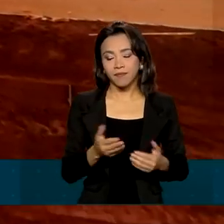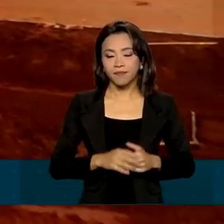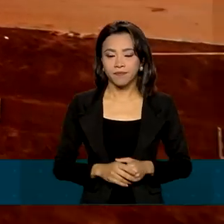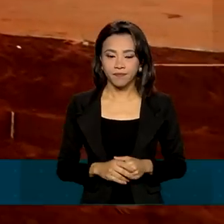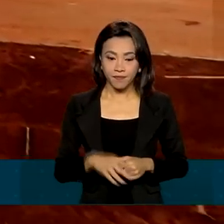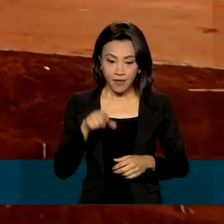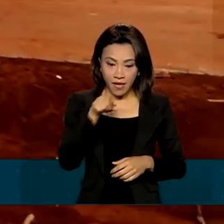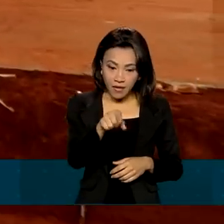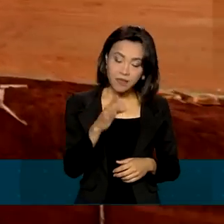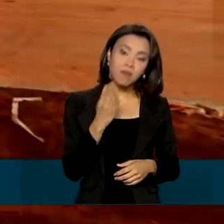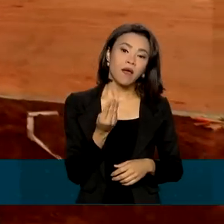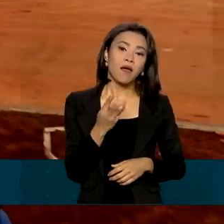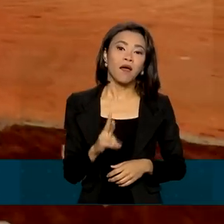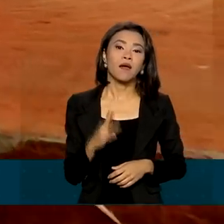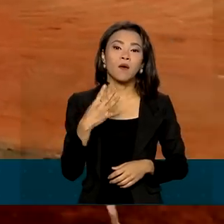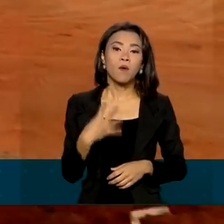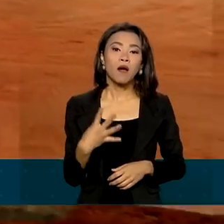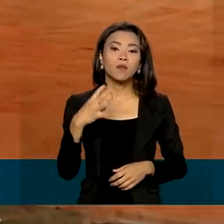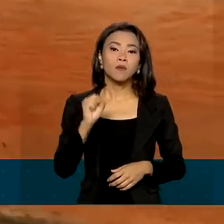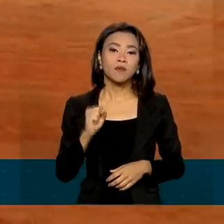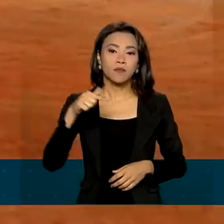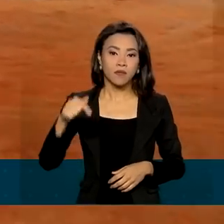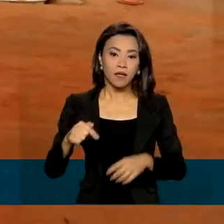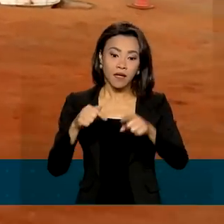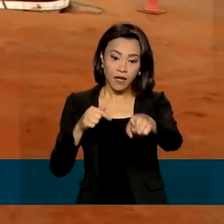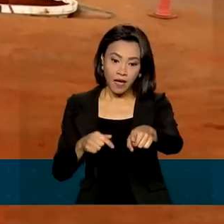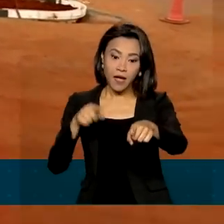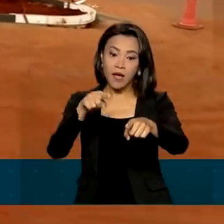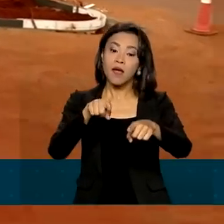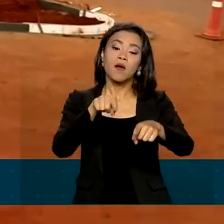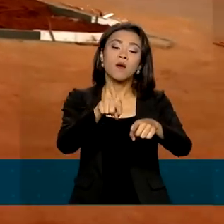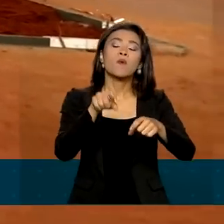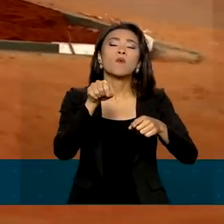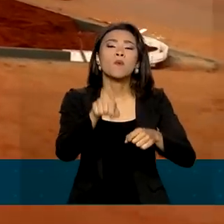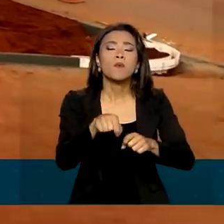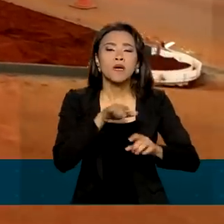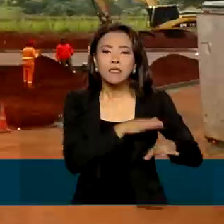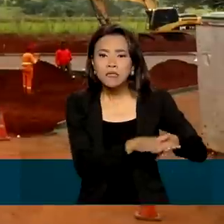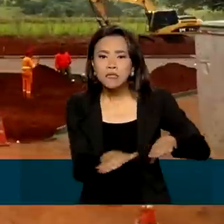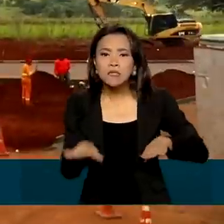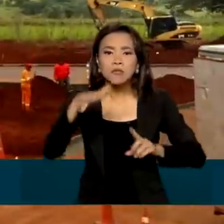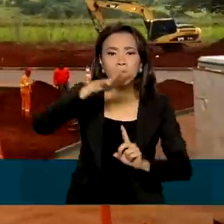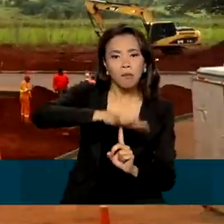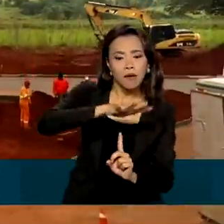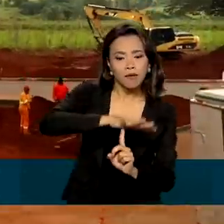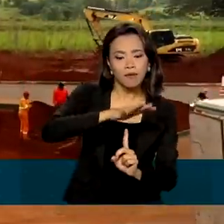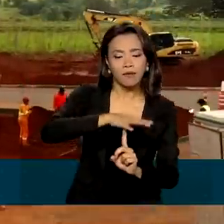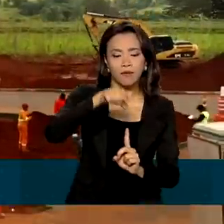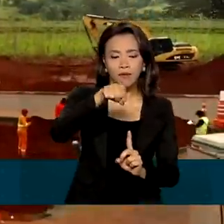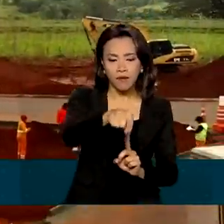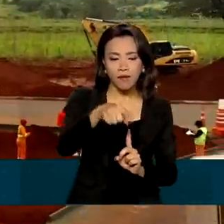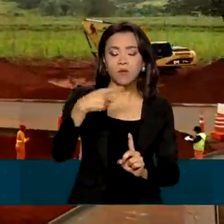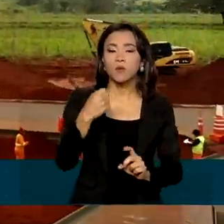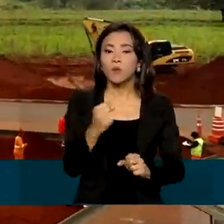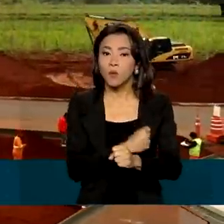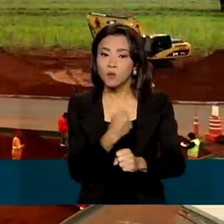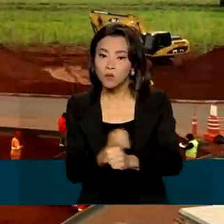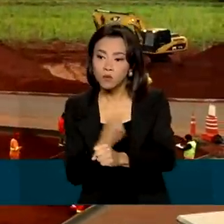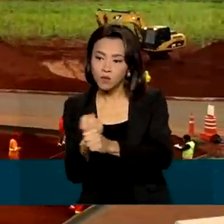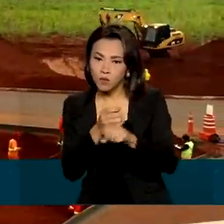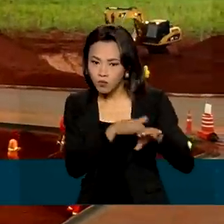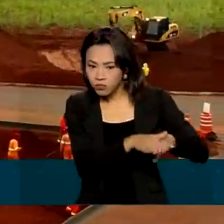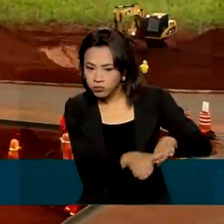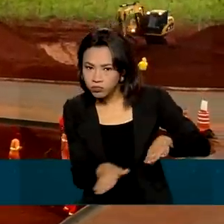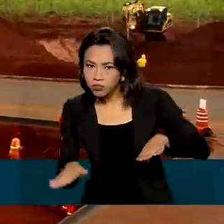A BR-487, conhecida como Estrada Boiadeira do Noroeste do Paraná, integra o projeto de construção do